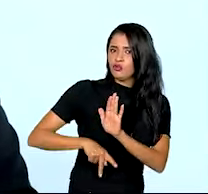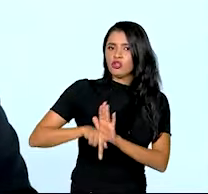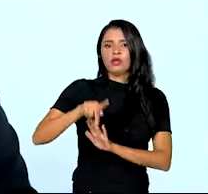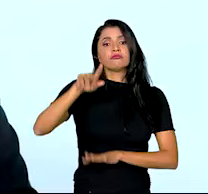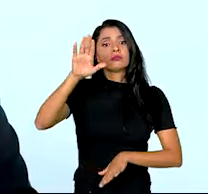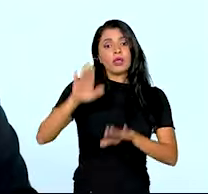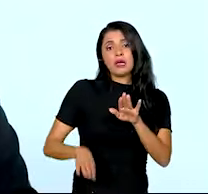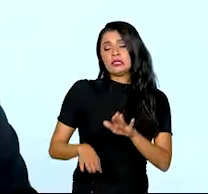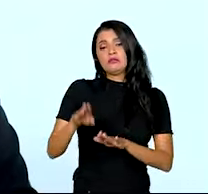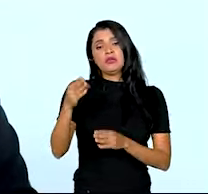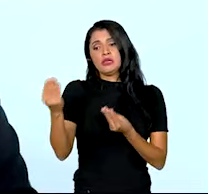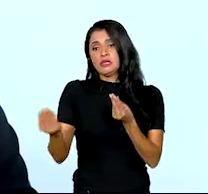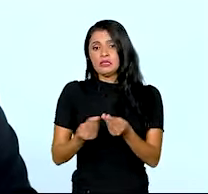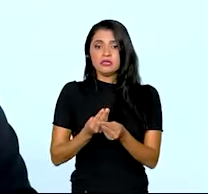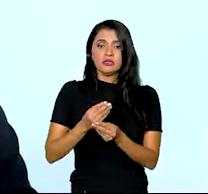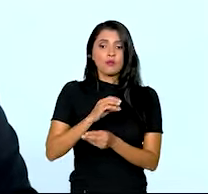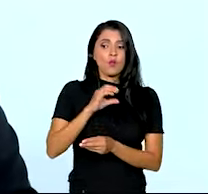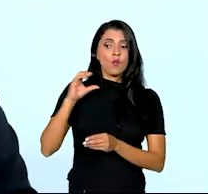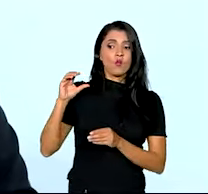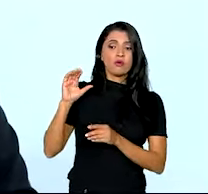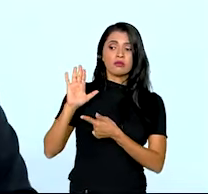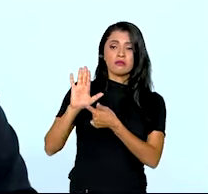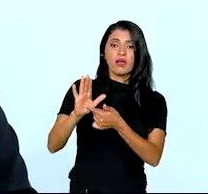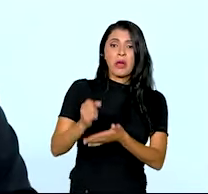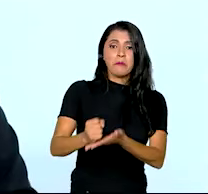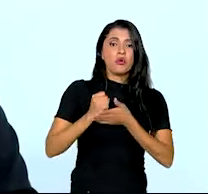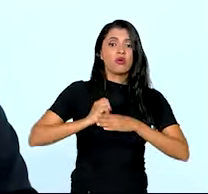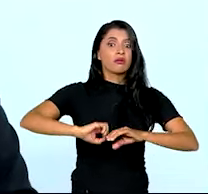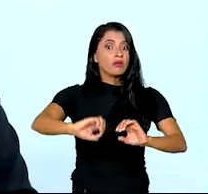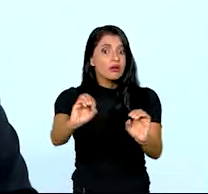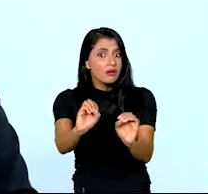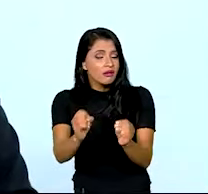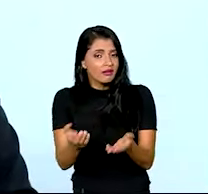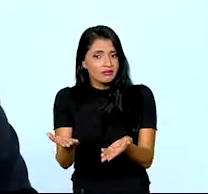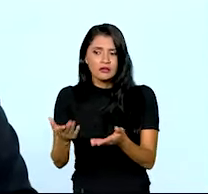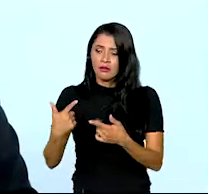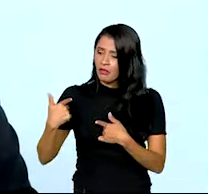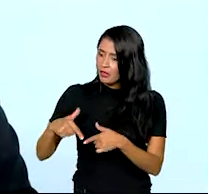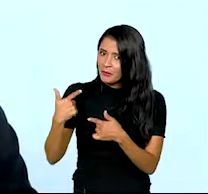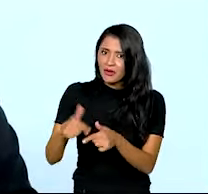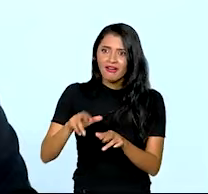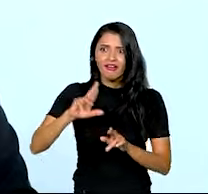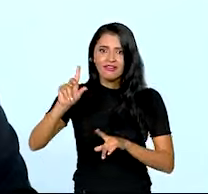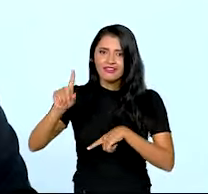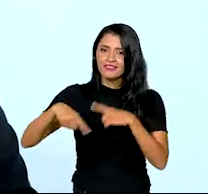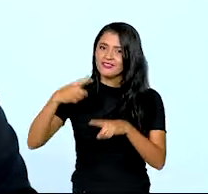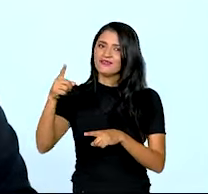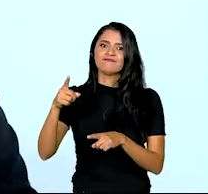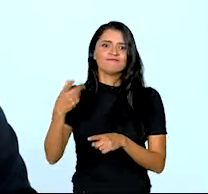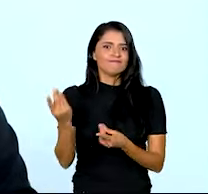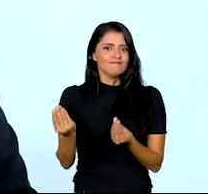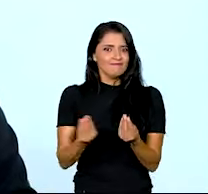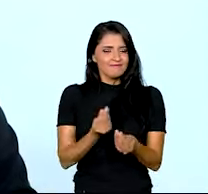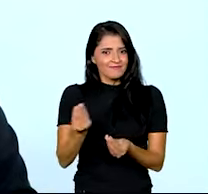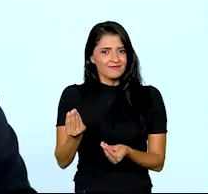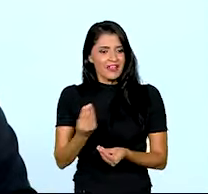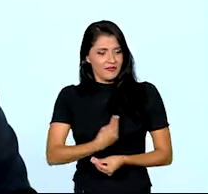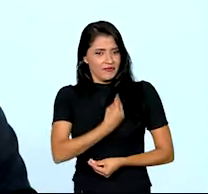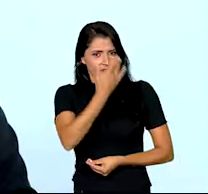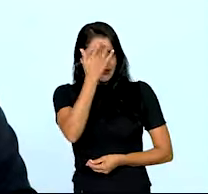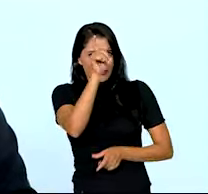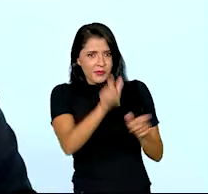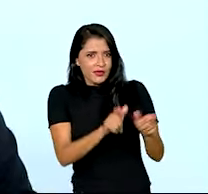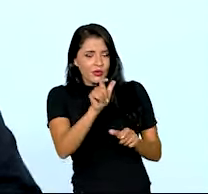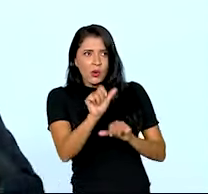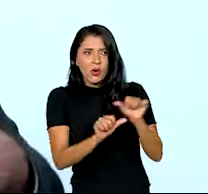muitas vezes de forma anônima, sem apoio de ninguém, fazendo a diferença e transformando a vida